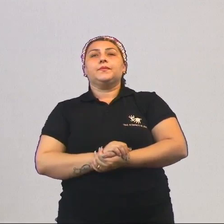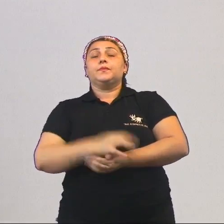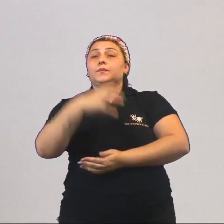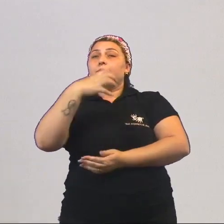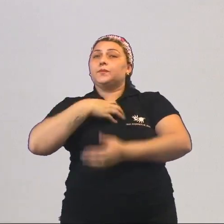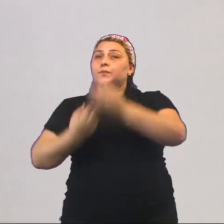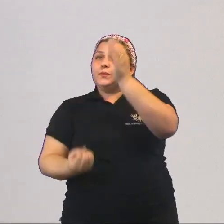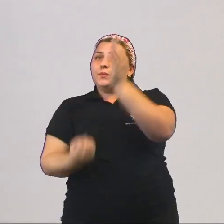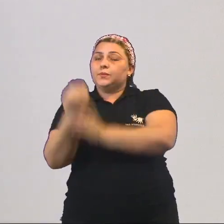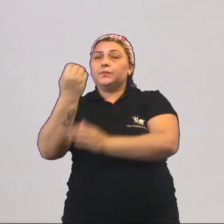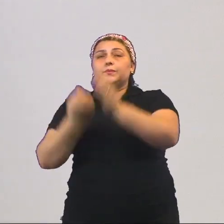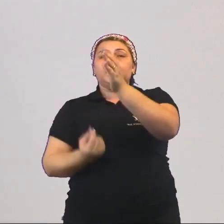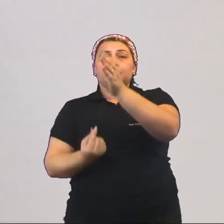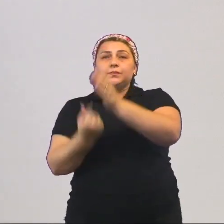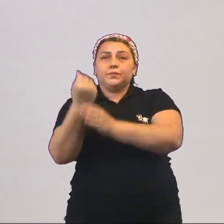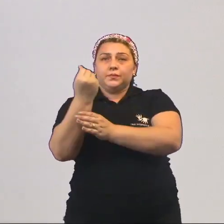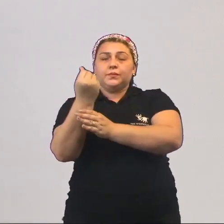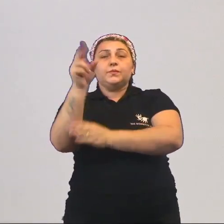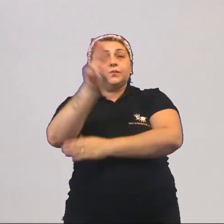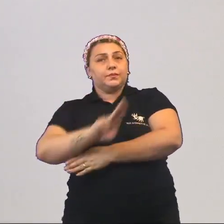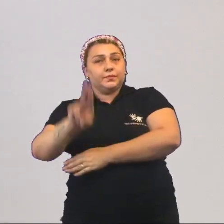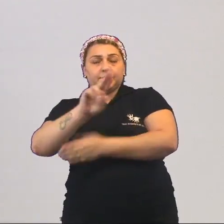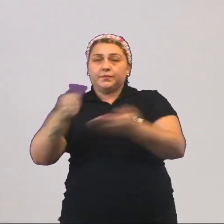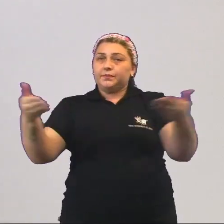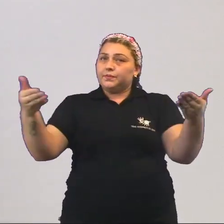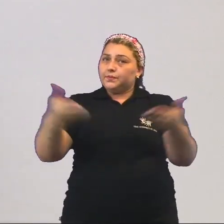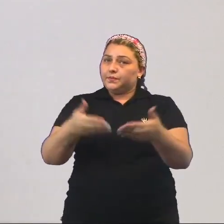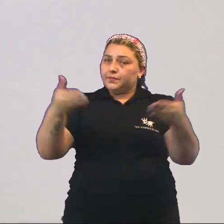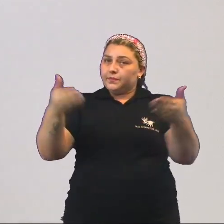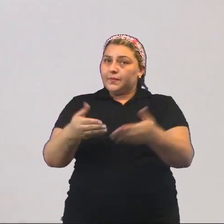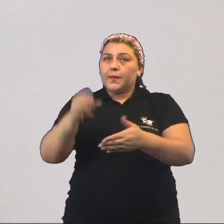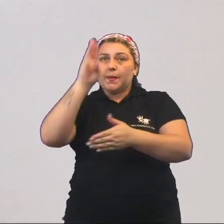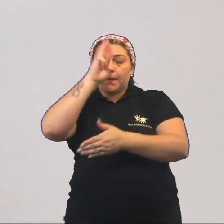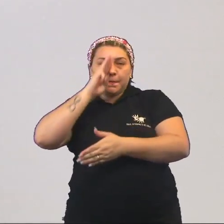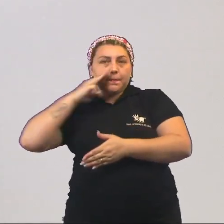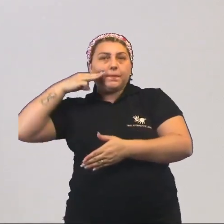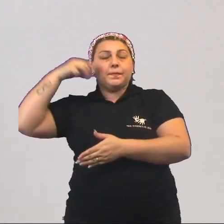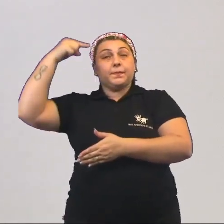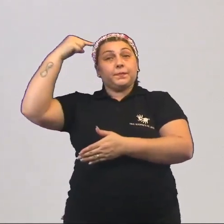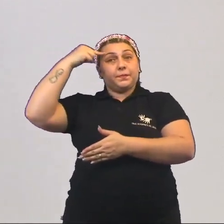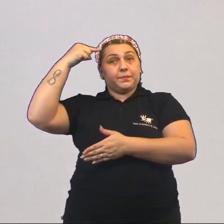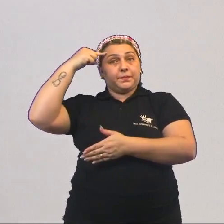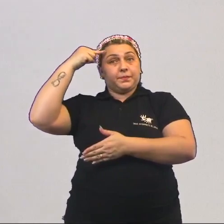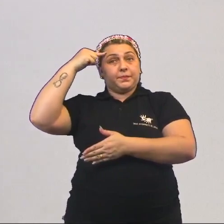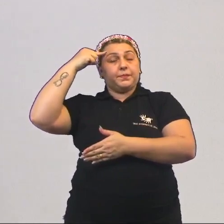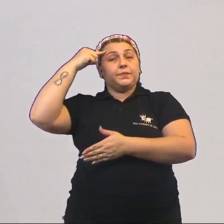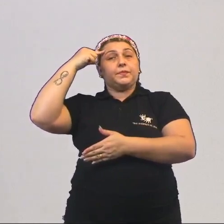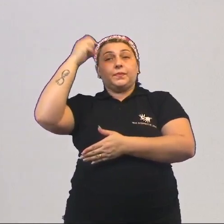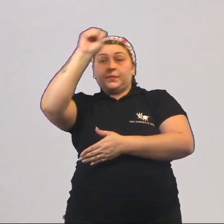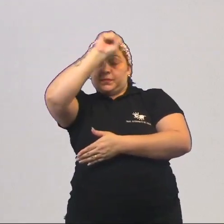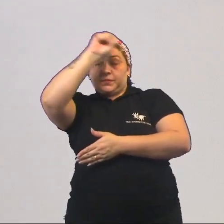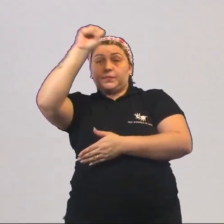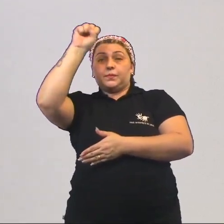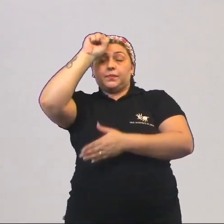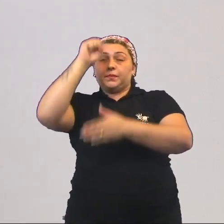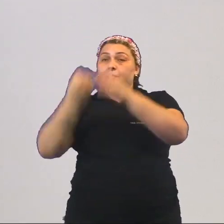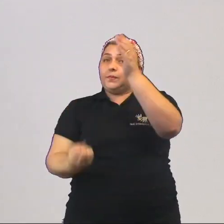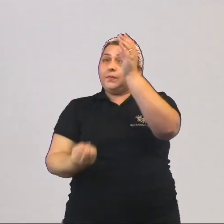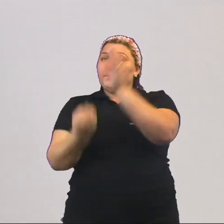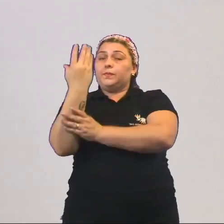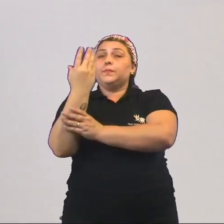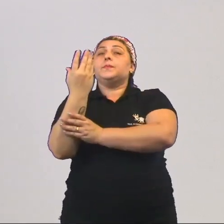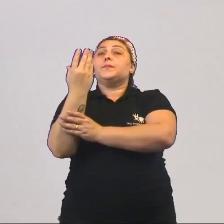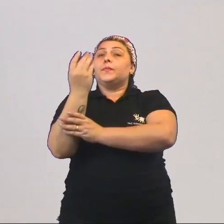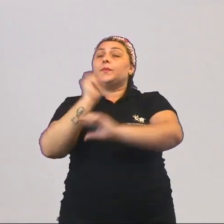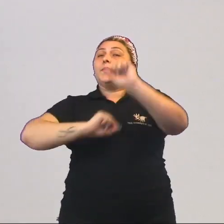modo de produção capitalista, utilizando agora a corrente marxista do pensamento, é um modo de produção que é